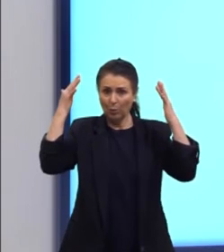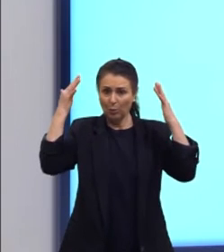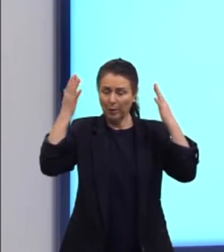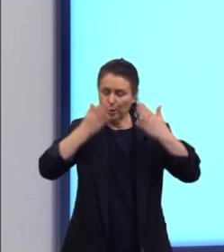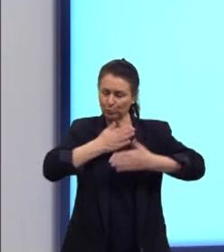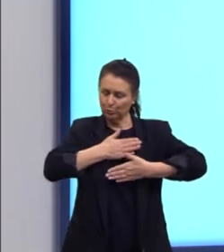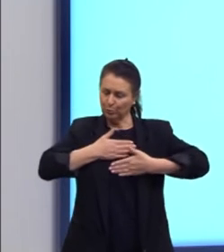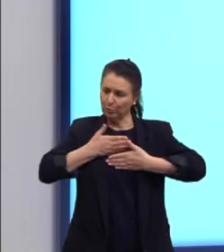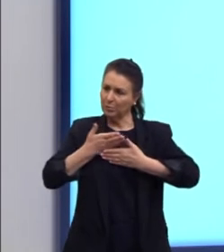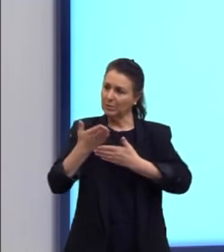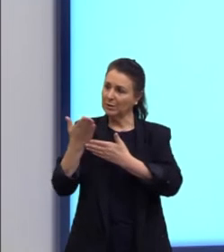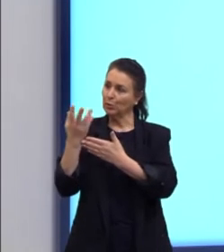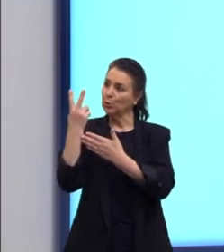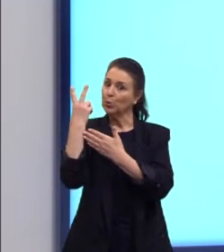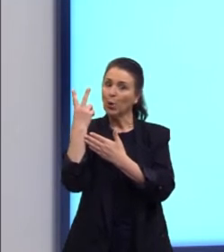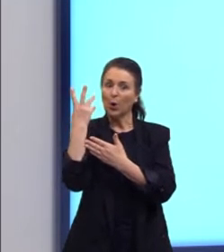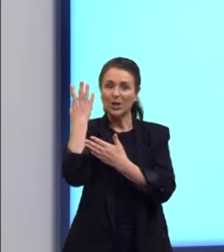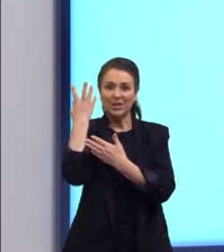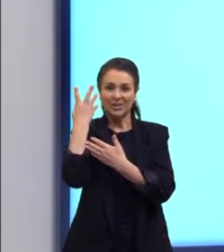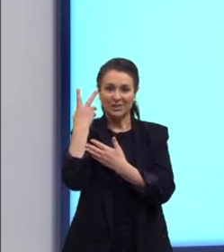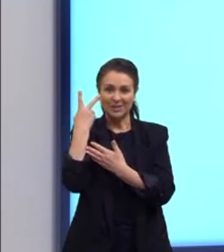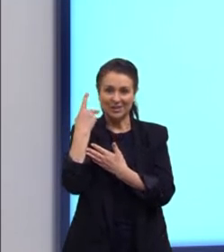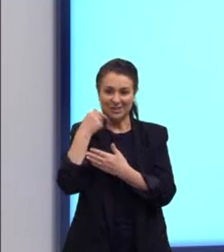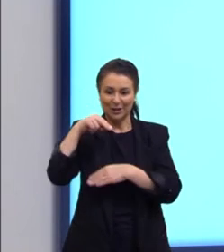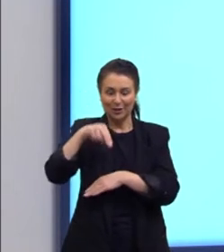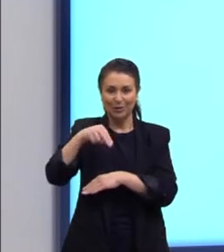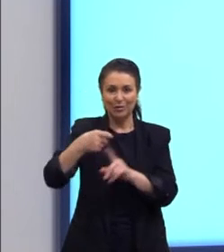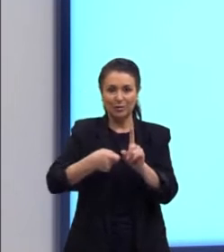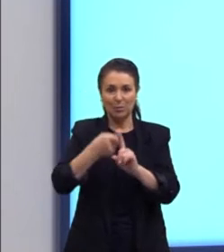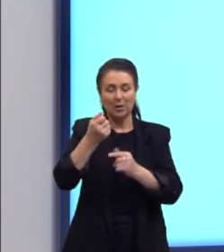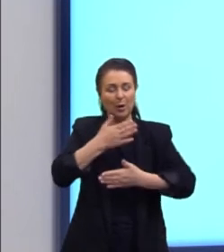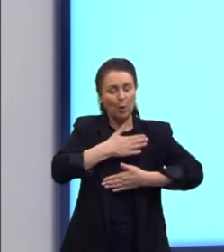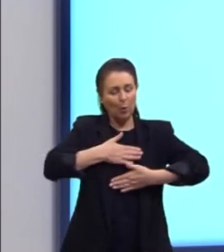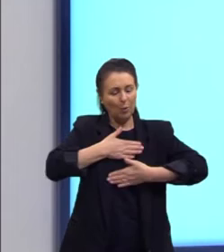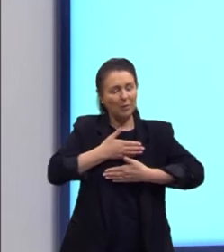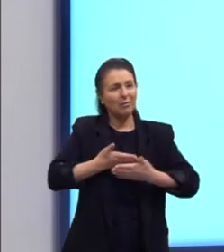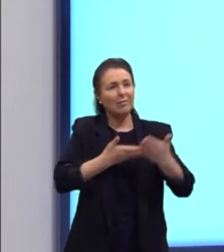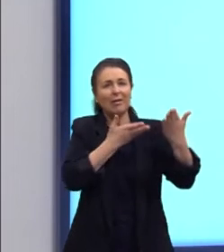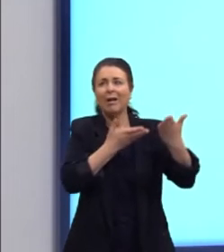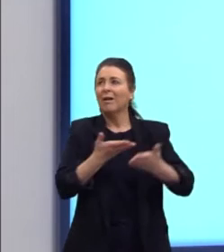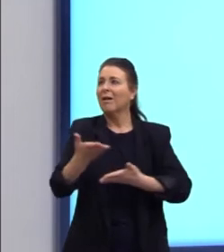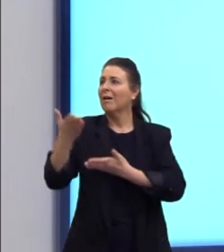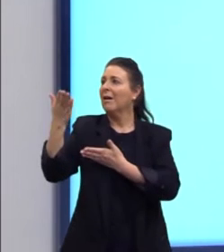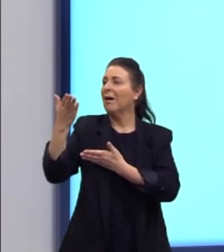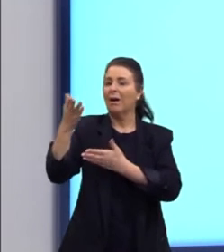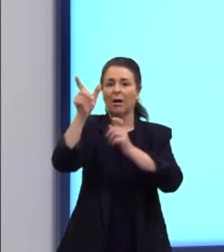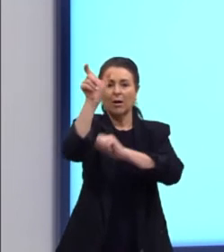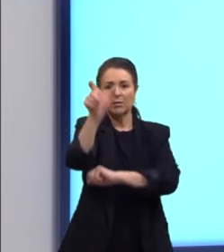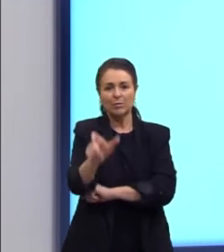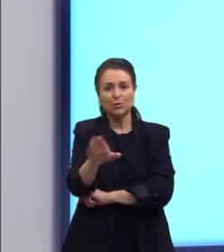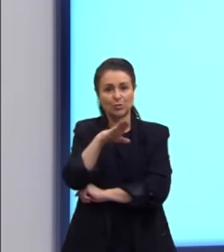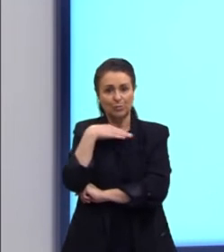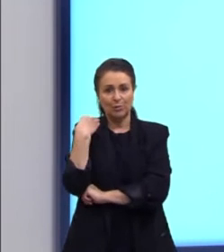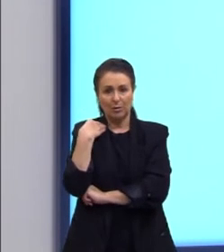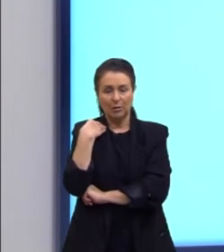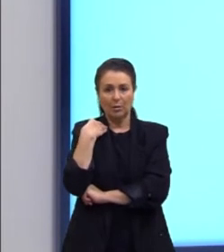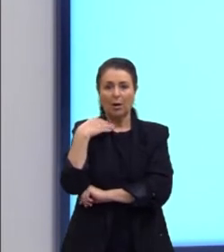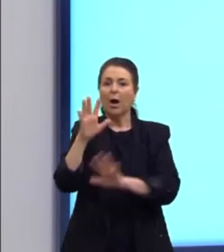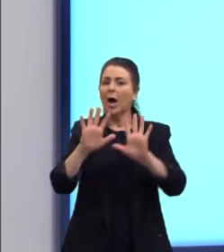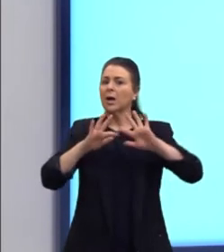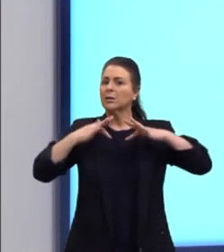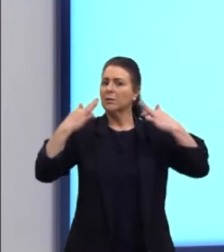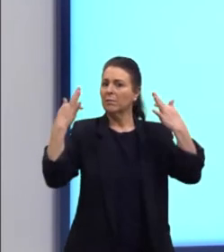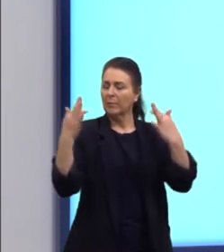primeiros dias de novembro a homenagear os seus mortos. As famílias dispõem coloridas mesas com